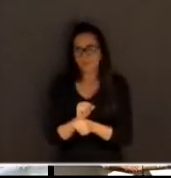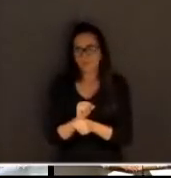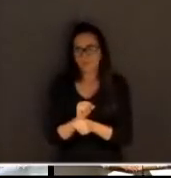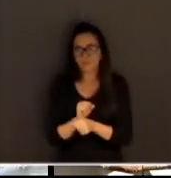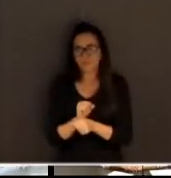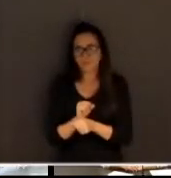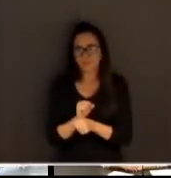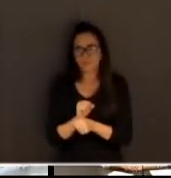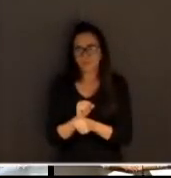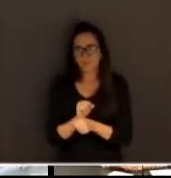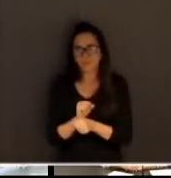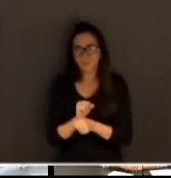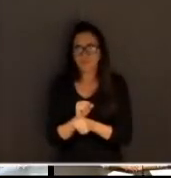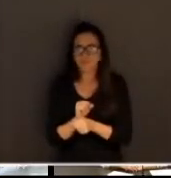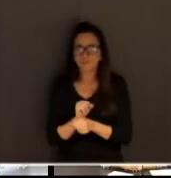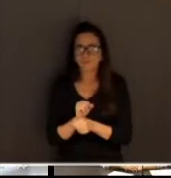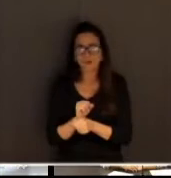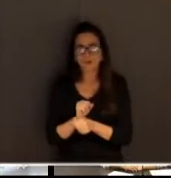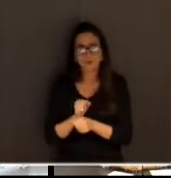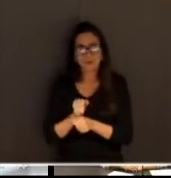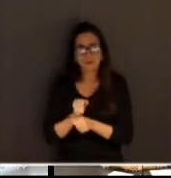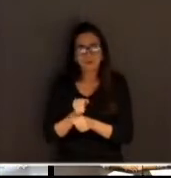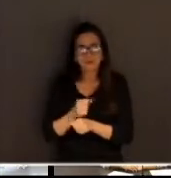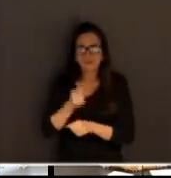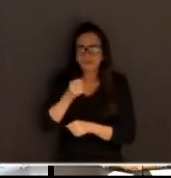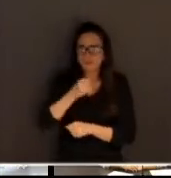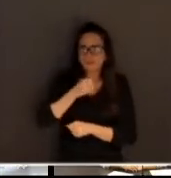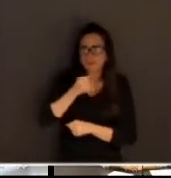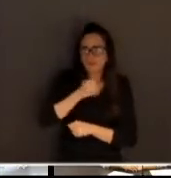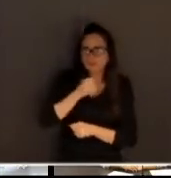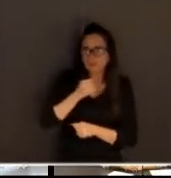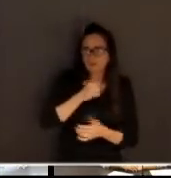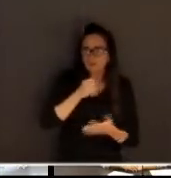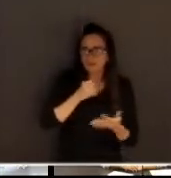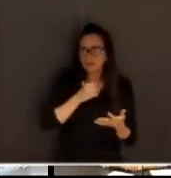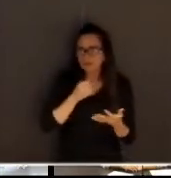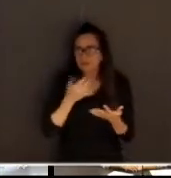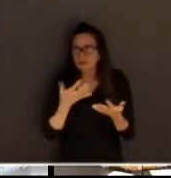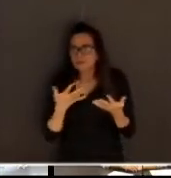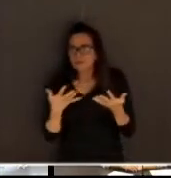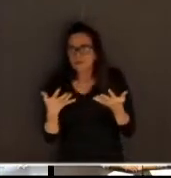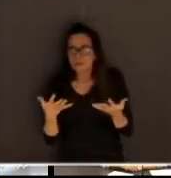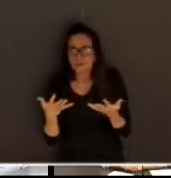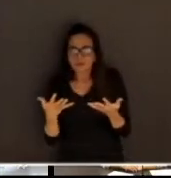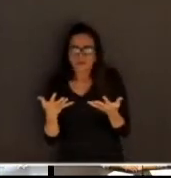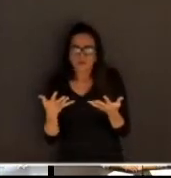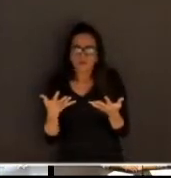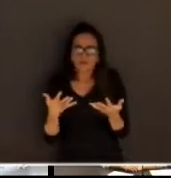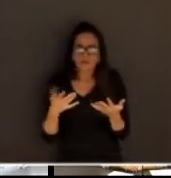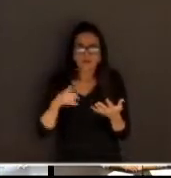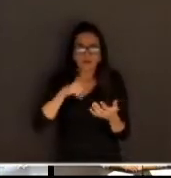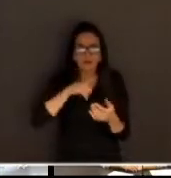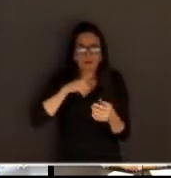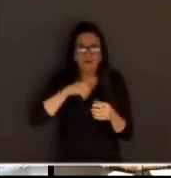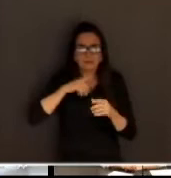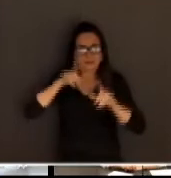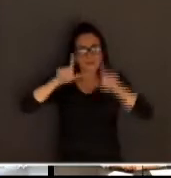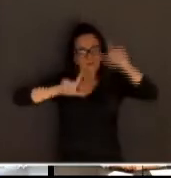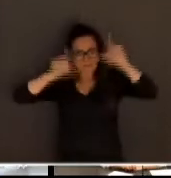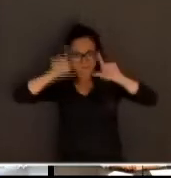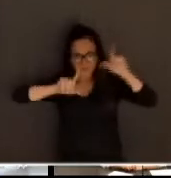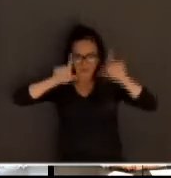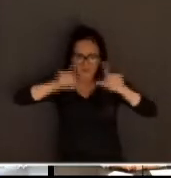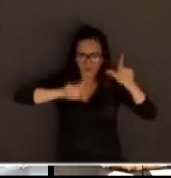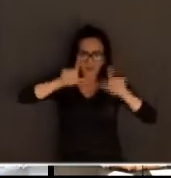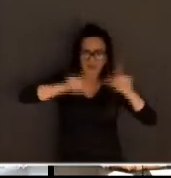O colega fez uma entrevista lá. Veja, ainda bem que ele se cercou, começou com o corrigedor e tudo mais. Eu não estou colocando aqui que o colega estava certo ou errado. Não